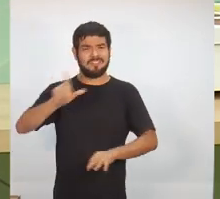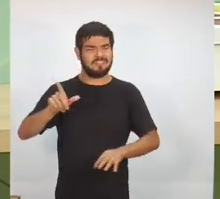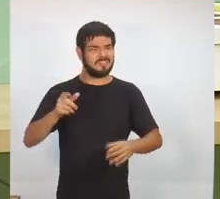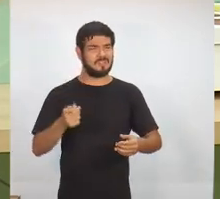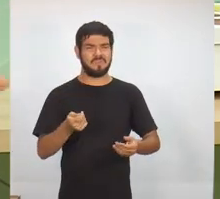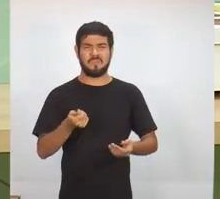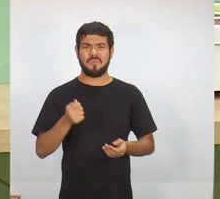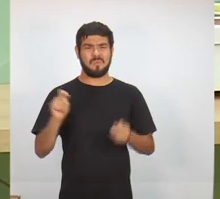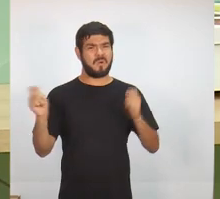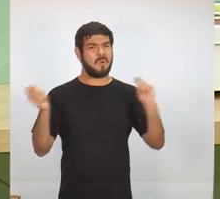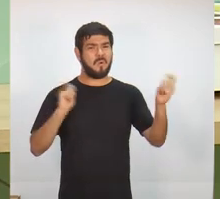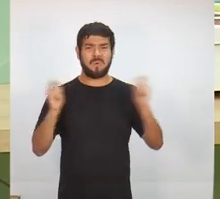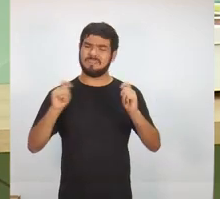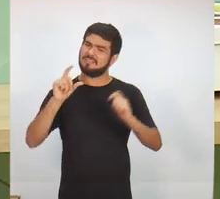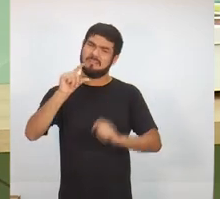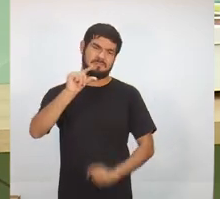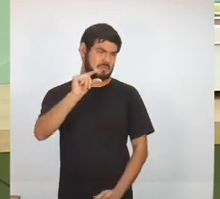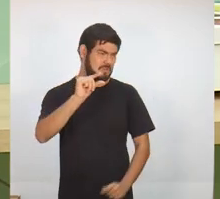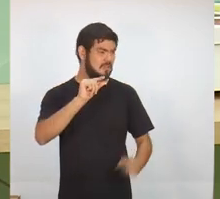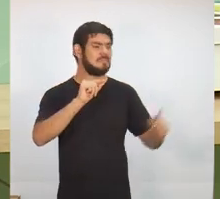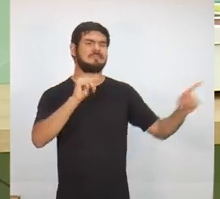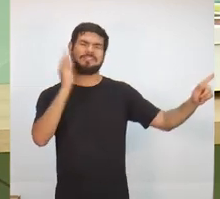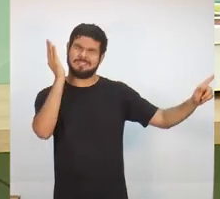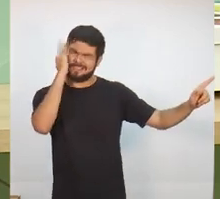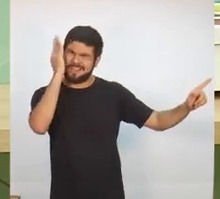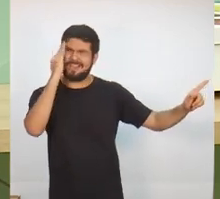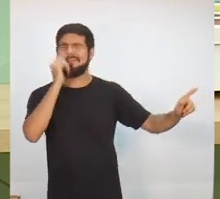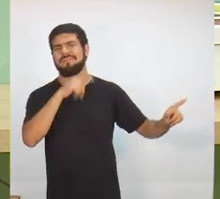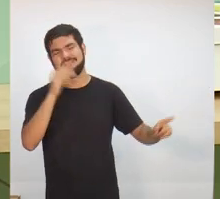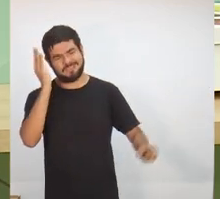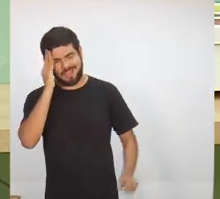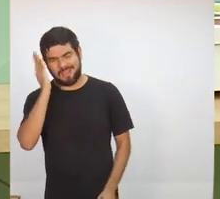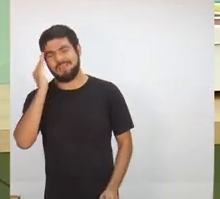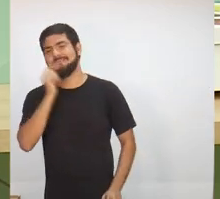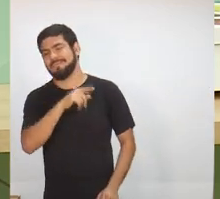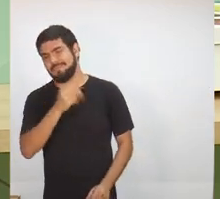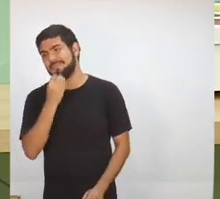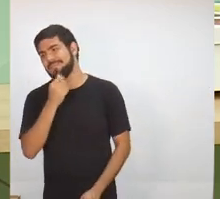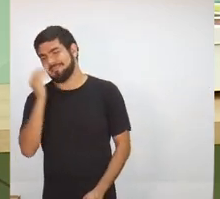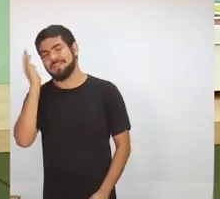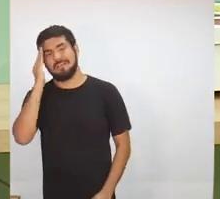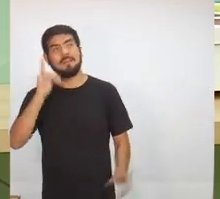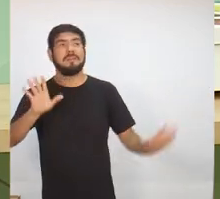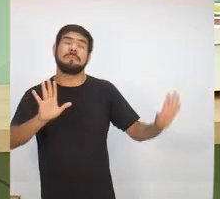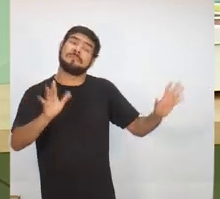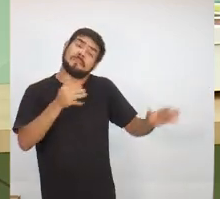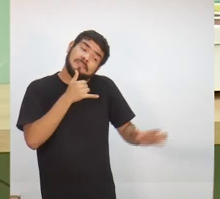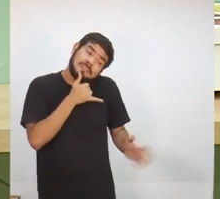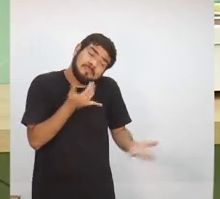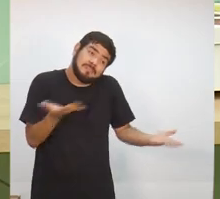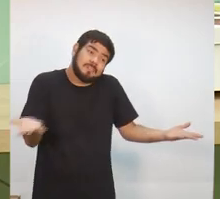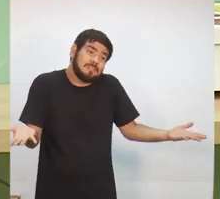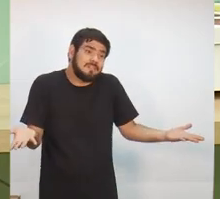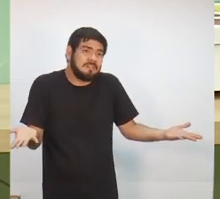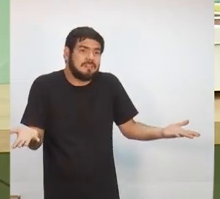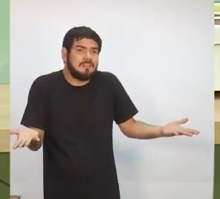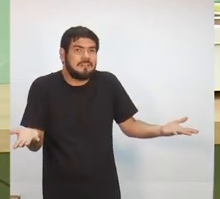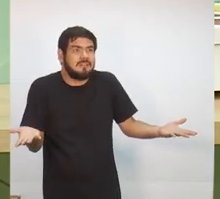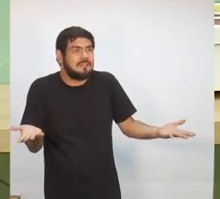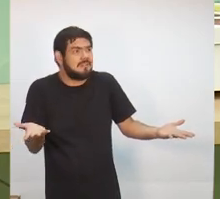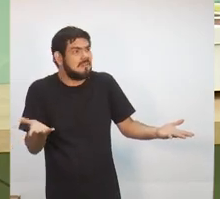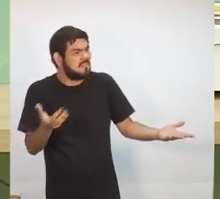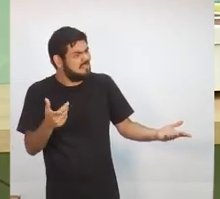custos eram bem menores e você sabe disso. Sabe, sabe muito bem disso. Infelizmente, para quem tentar